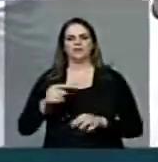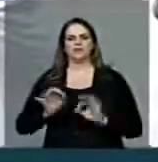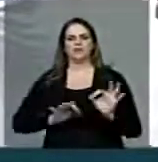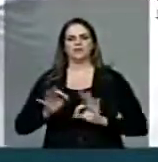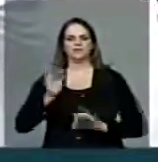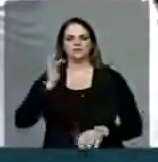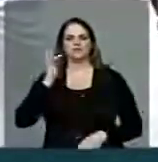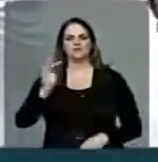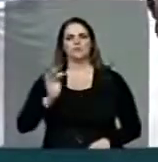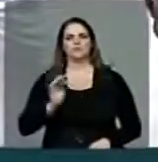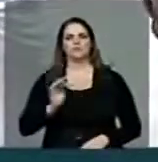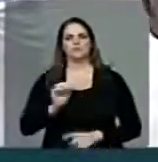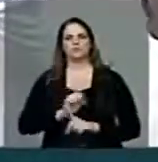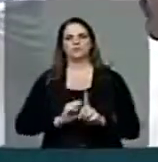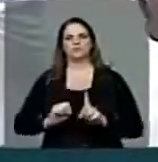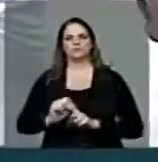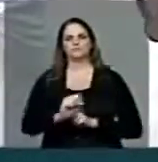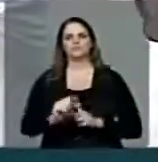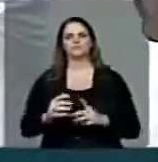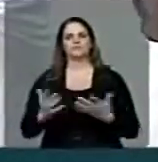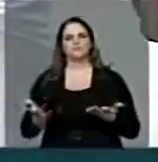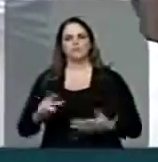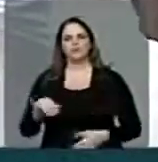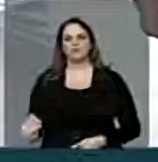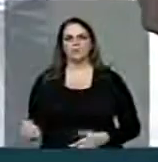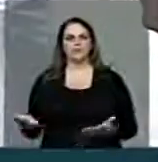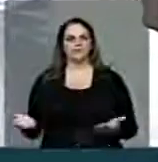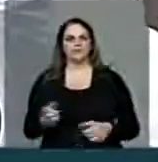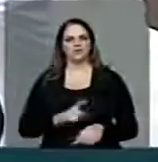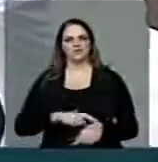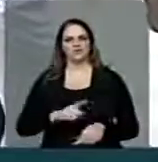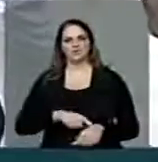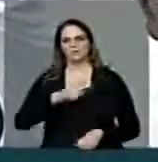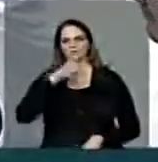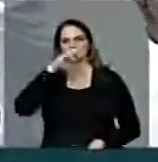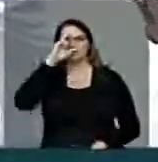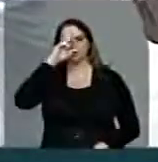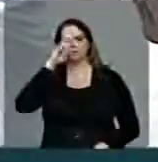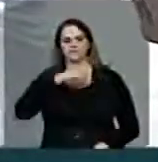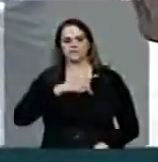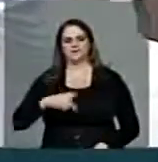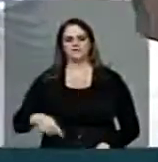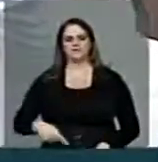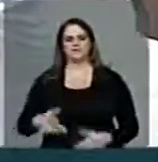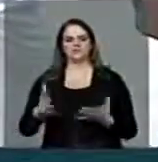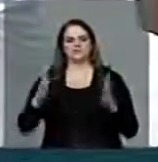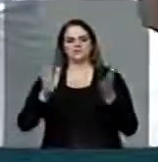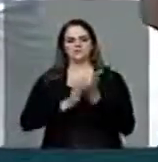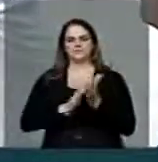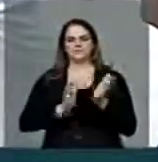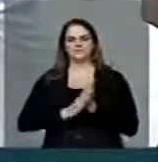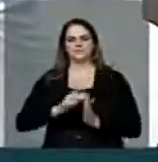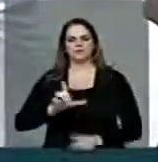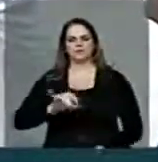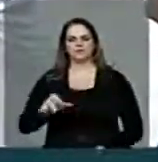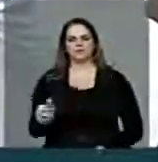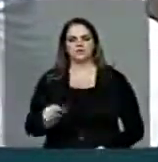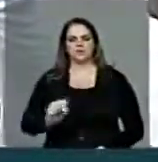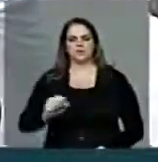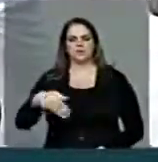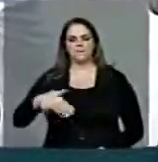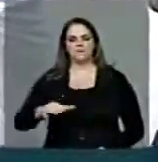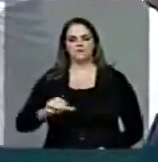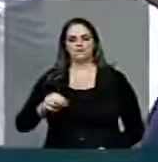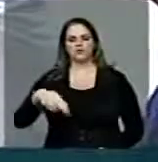civilização e aproveito a oportunidade, senhor presidente, para homenagear as lojas maçônicas do Mato